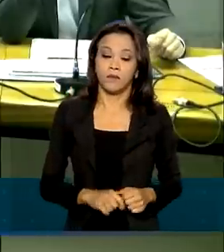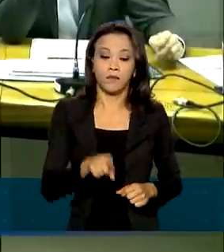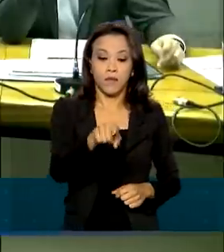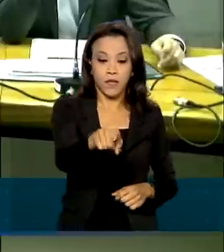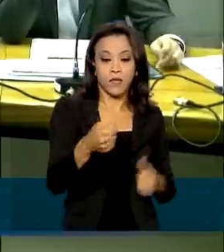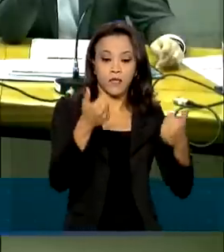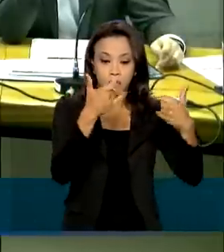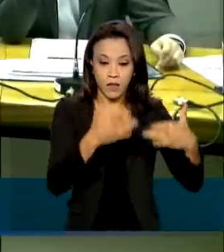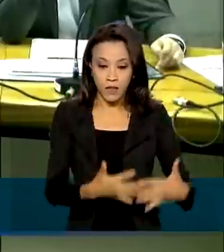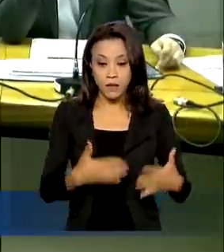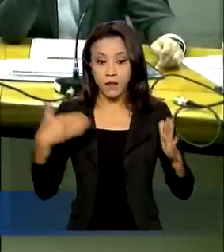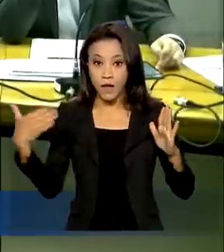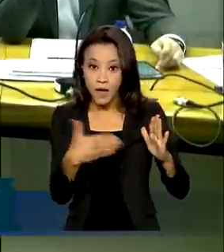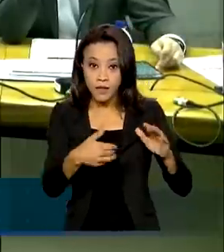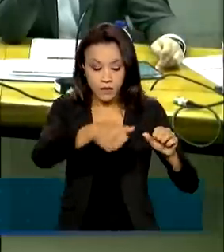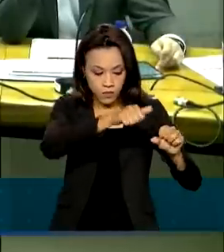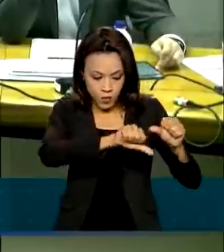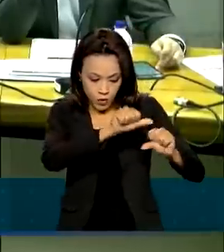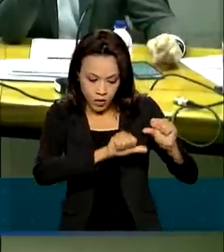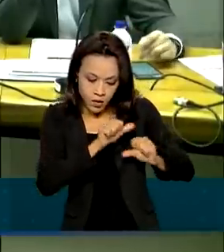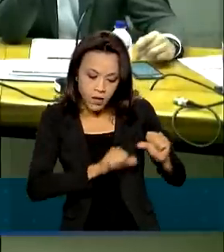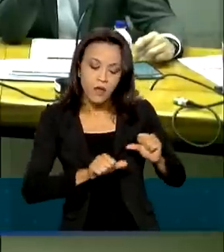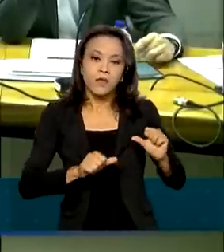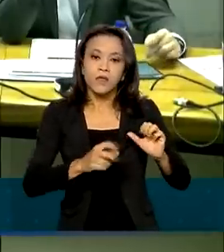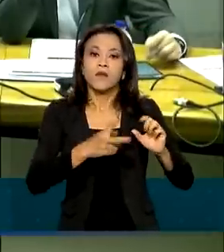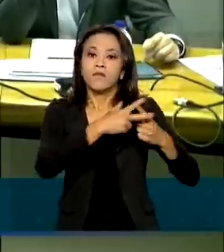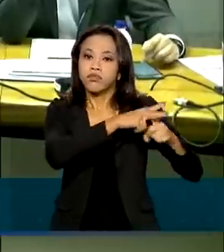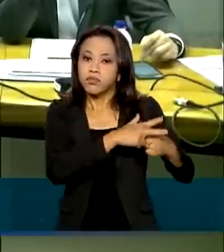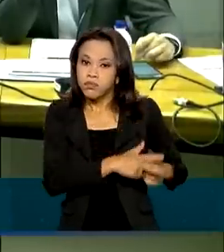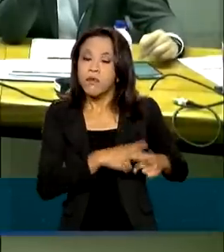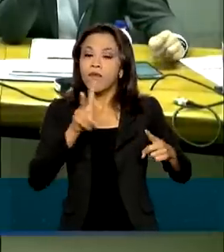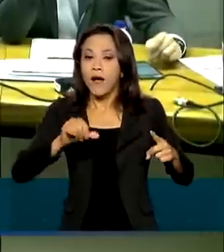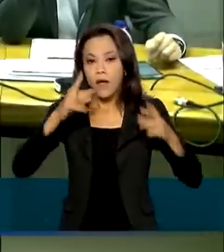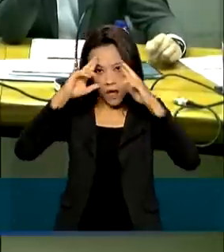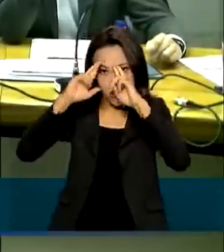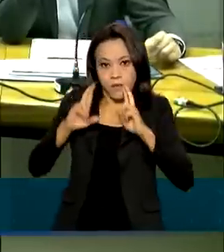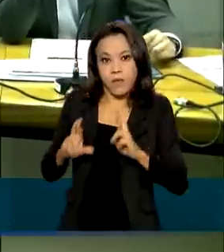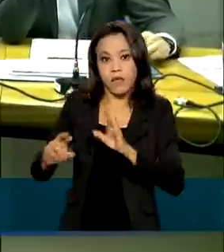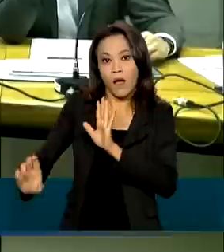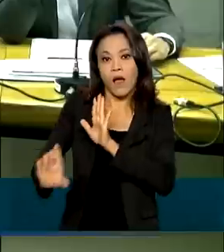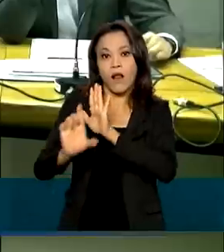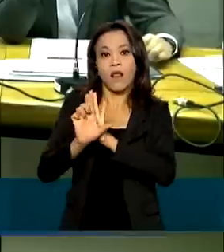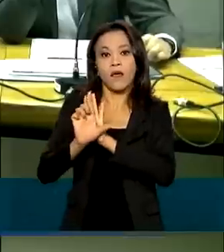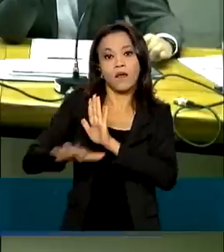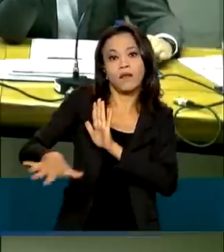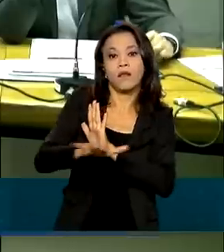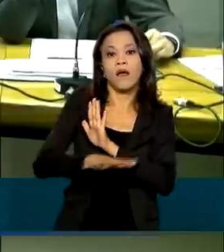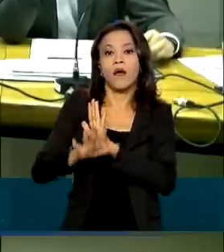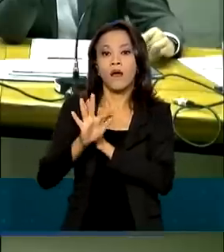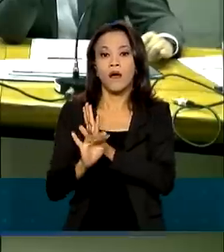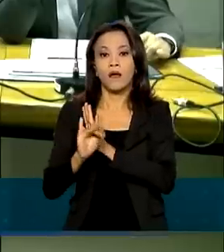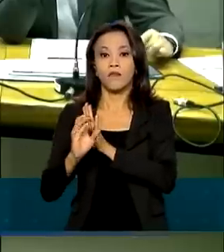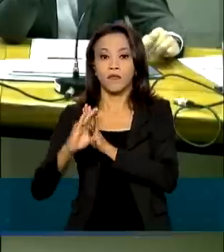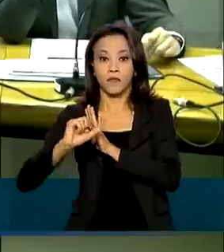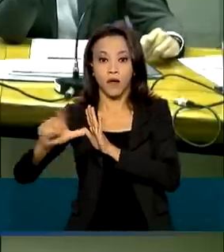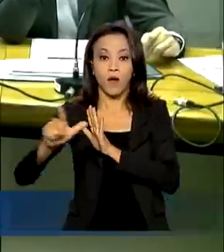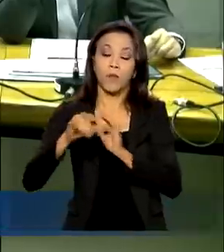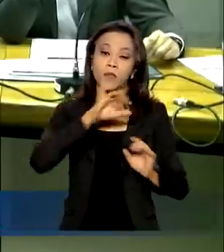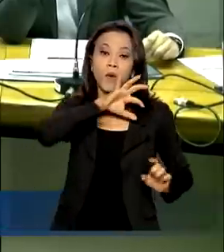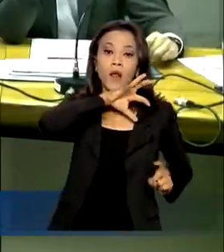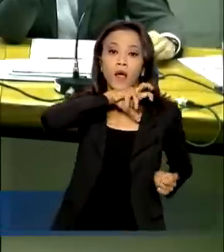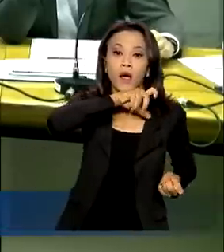convicção de que essas alterações vão respeitar a responsabilidade fiscal. Então, tanto que a gente tem convicção de que essas duas, tanto o Imposto de Renda